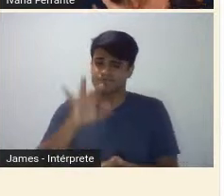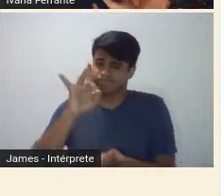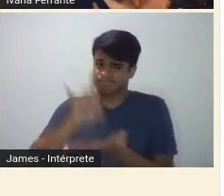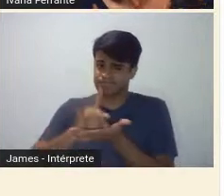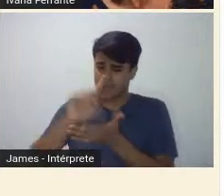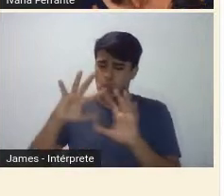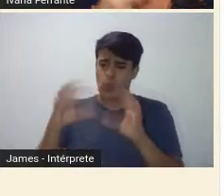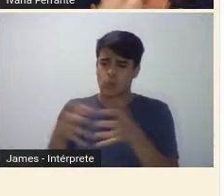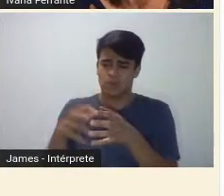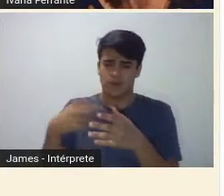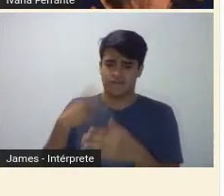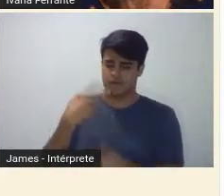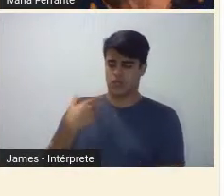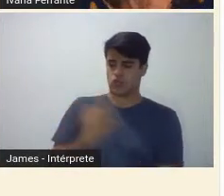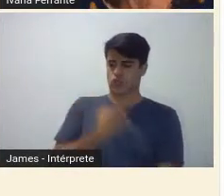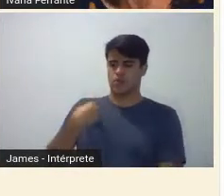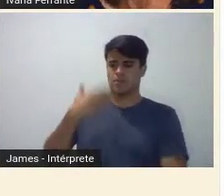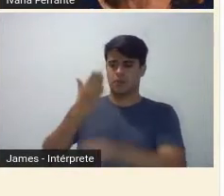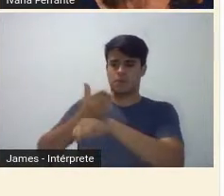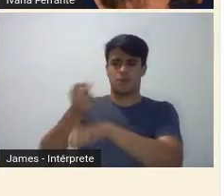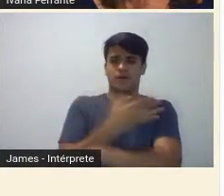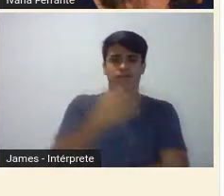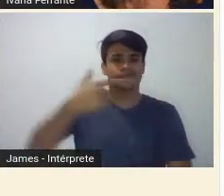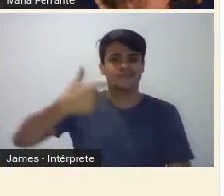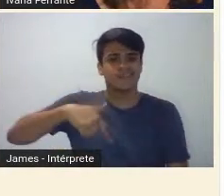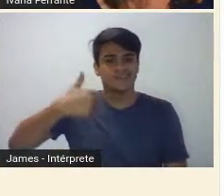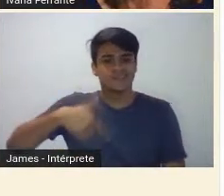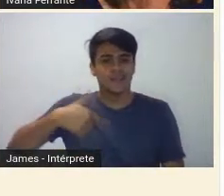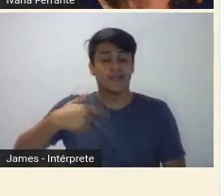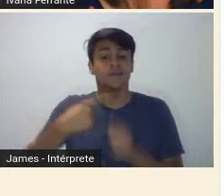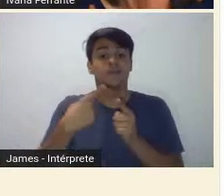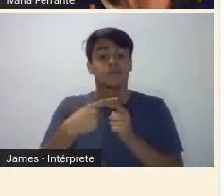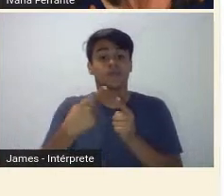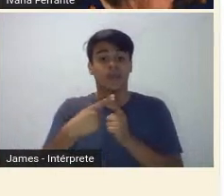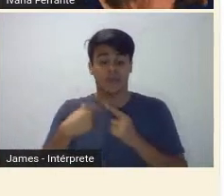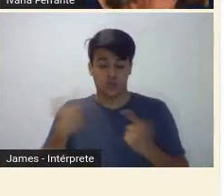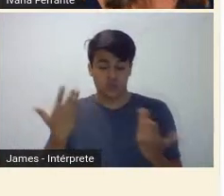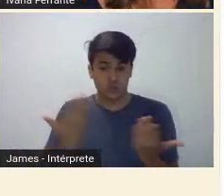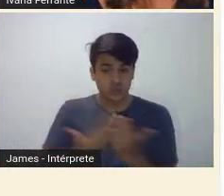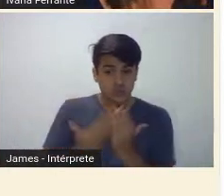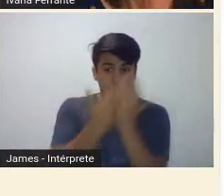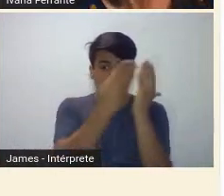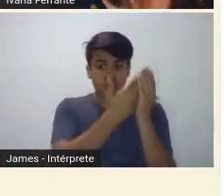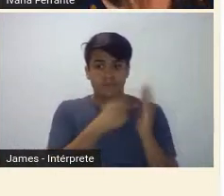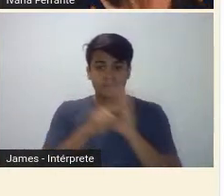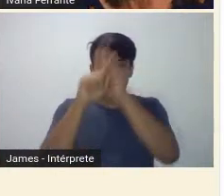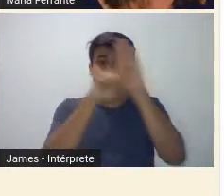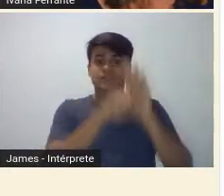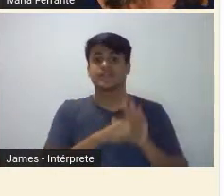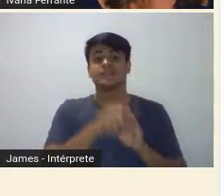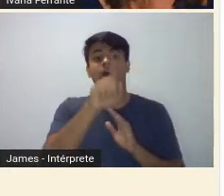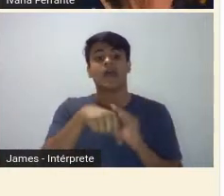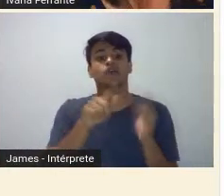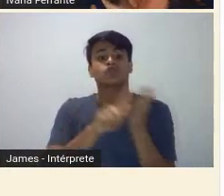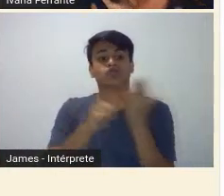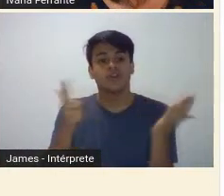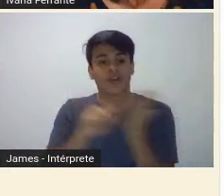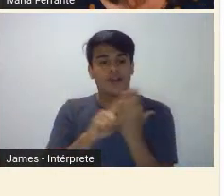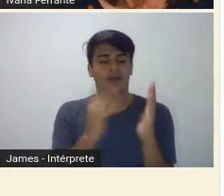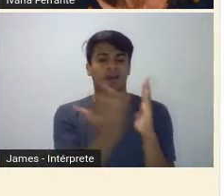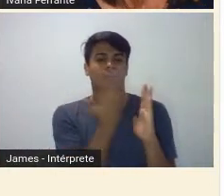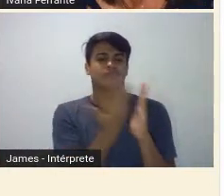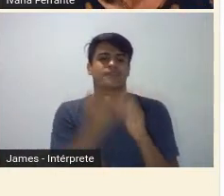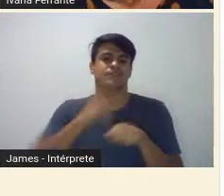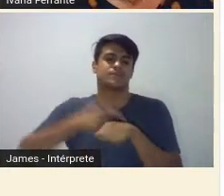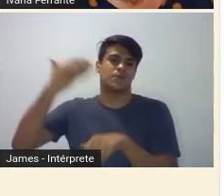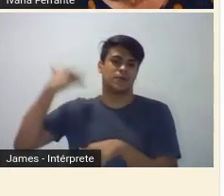modernistas, porque a minha fonte, a nossa fonte de pesquisa privilegiada foram jornais e revistas da época. Então, nós fomos aos